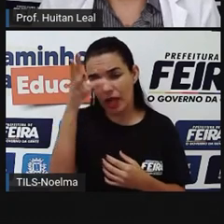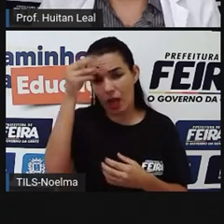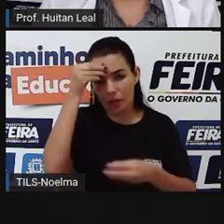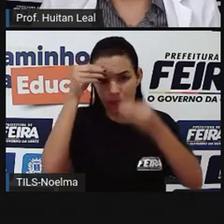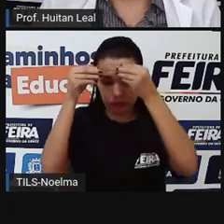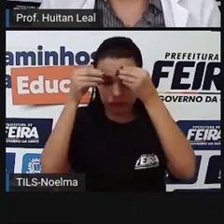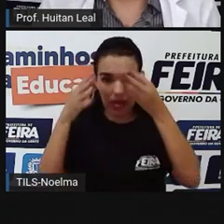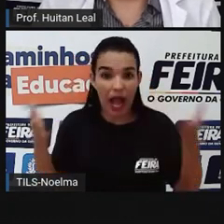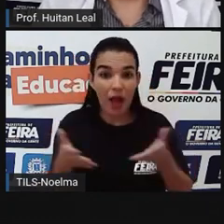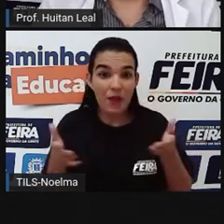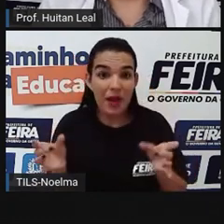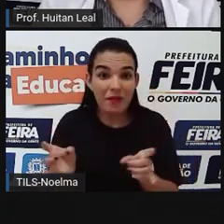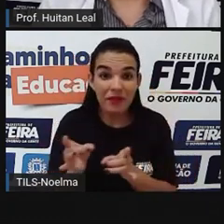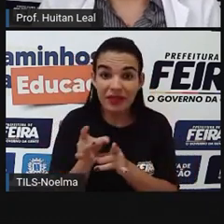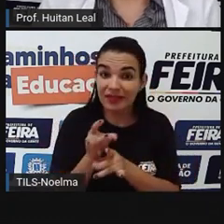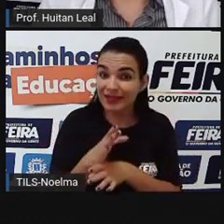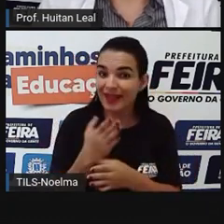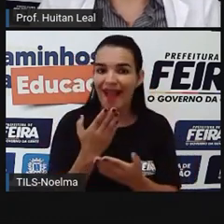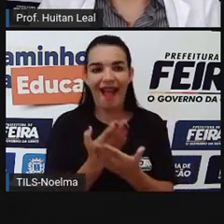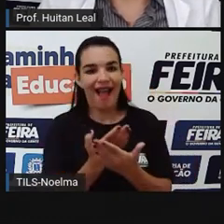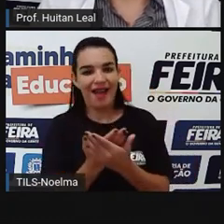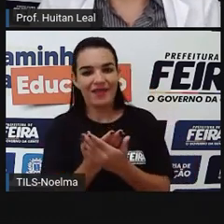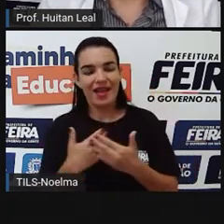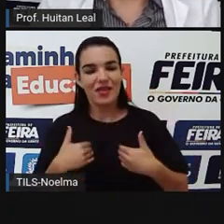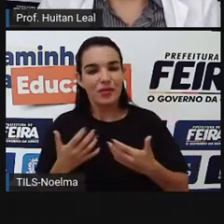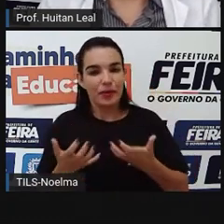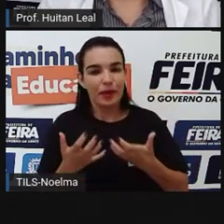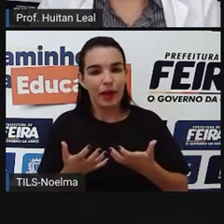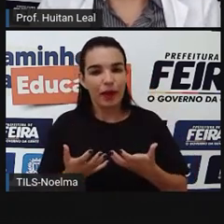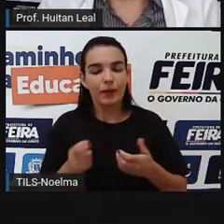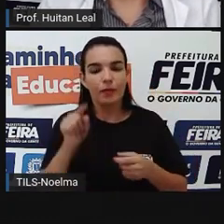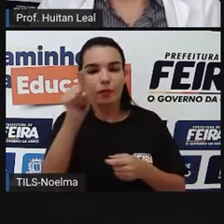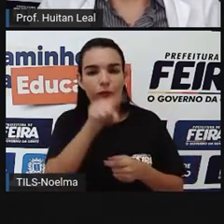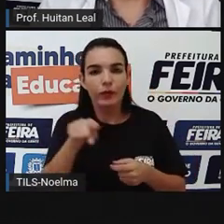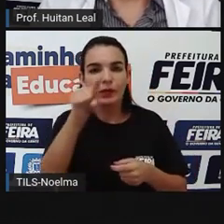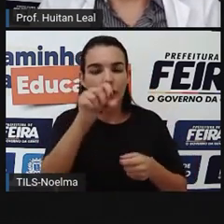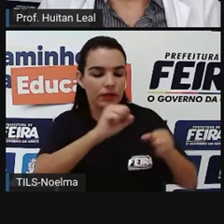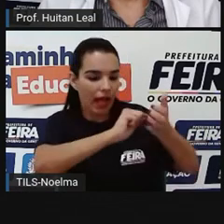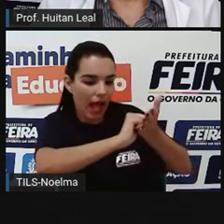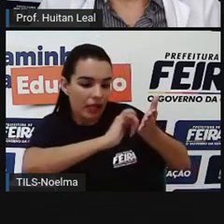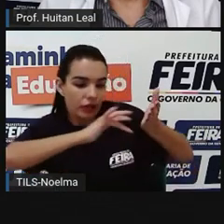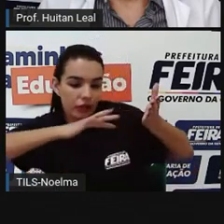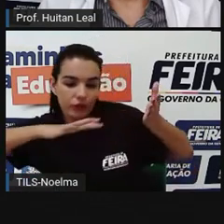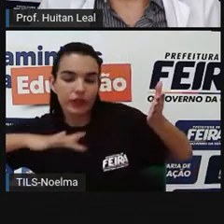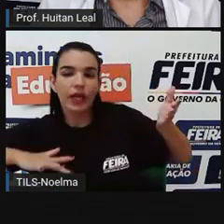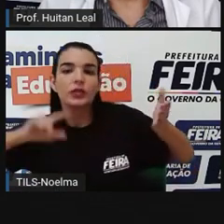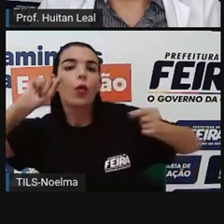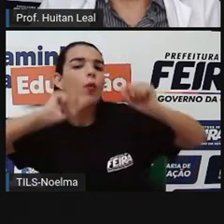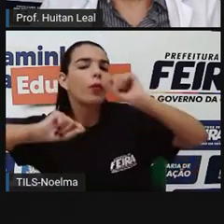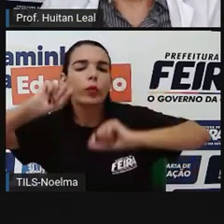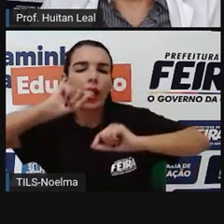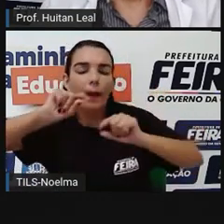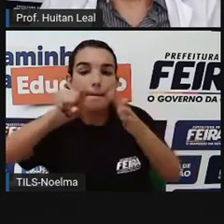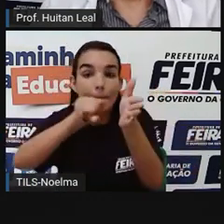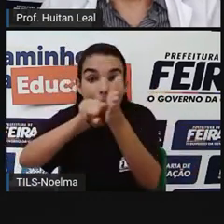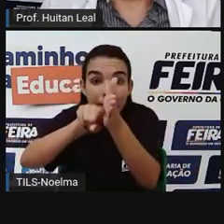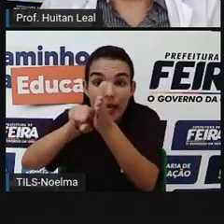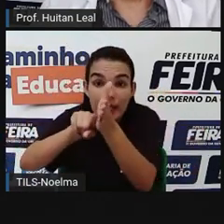finalizar a nossa aula, eu gostaria de propor a vocês uma pesquisa. Se vocês